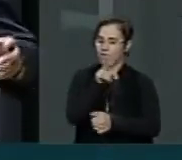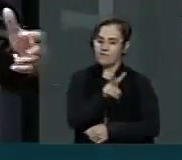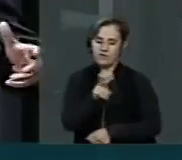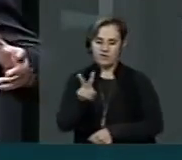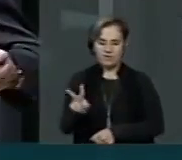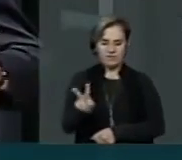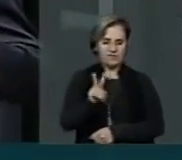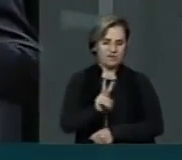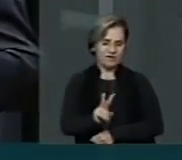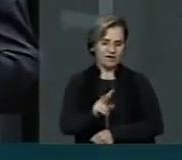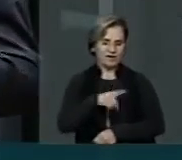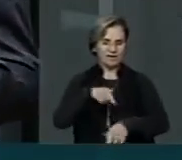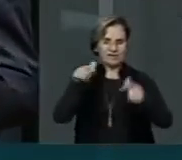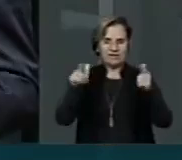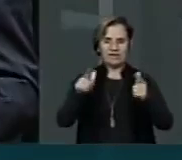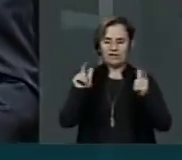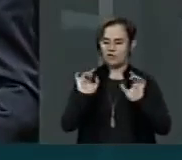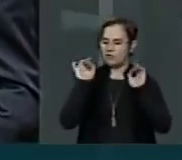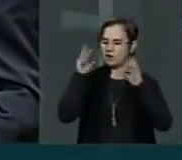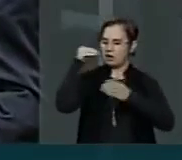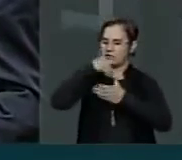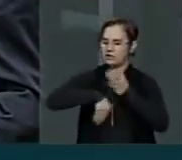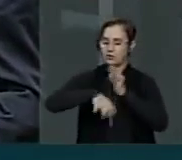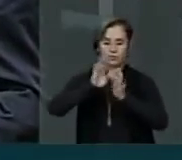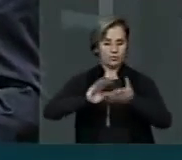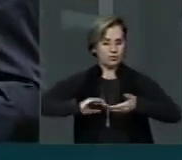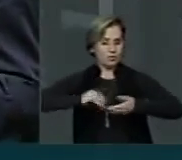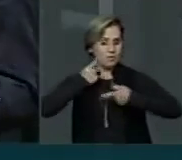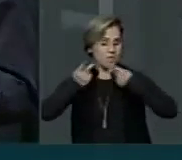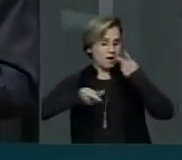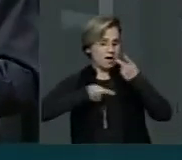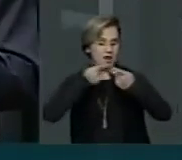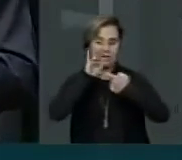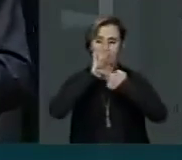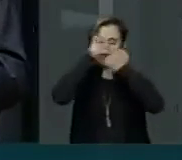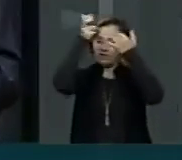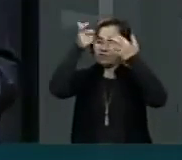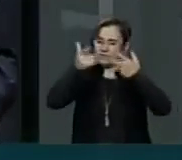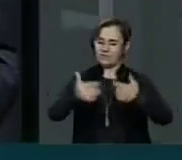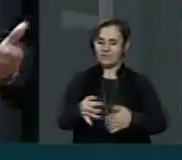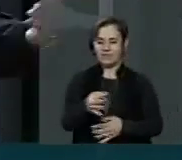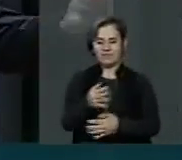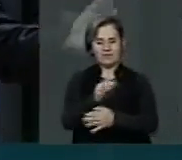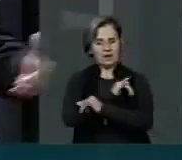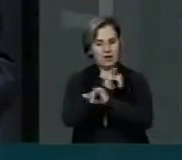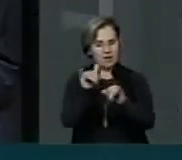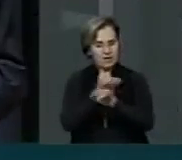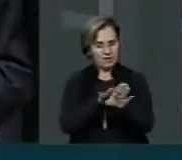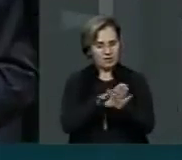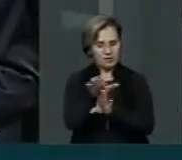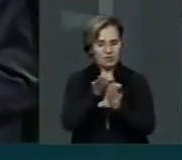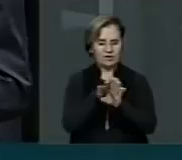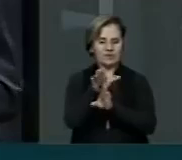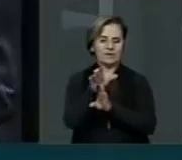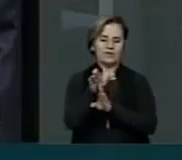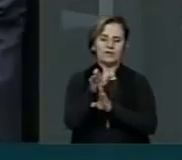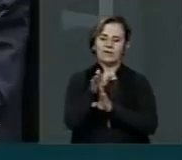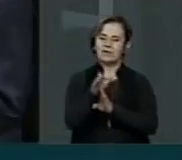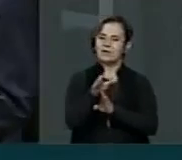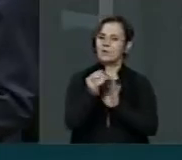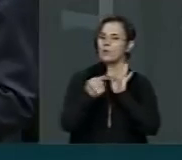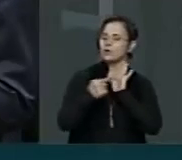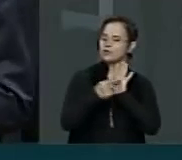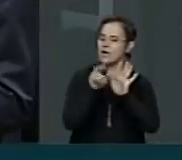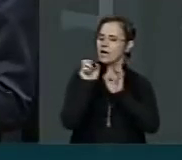ganha um espaço dentro do Parlamento para poder falar, poder discutir, e eu poder transmitir, em nome de todos os companheiros aqui, todos os amigos,